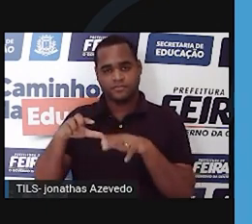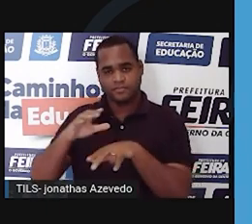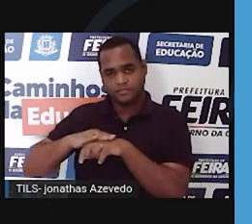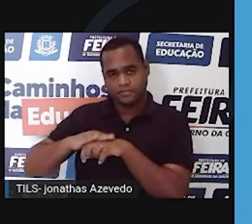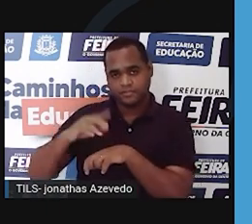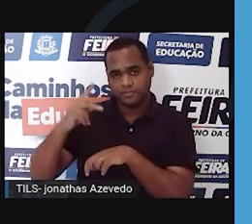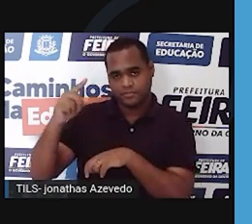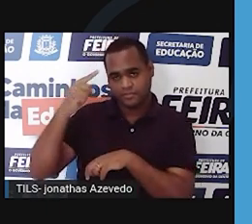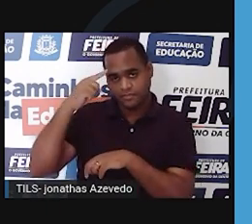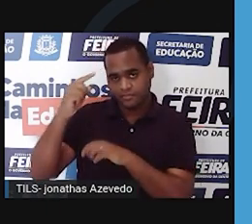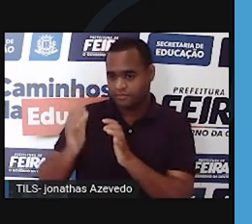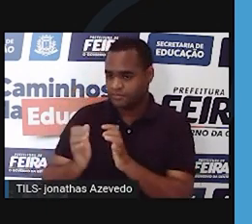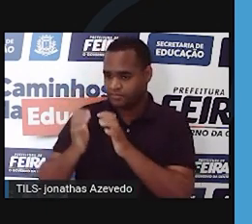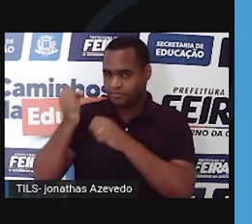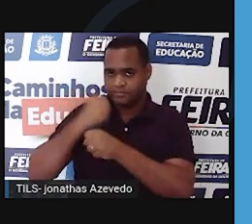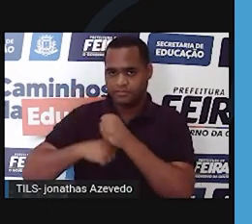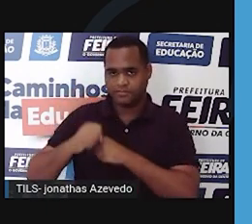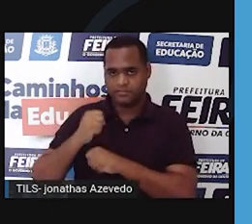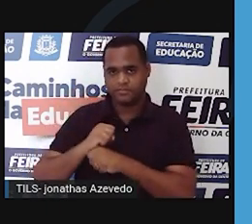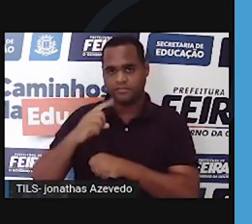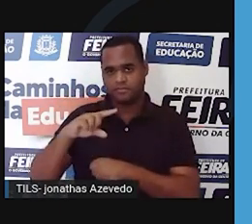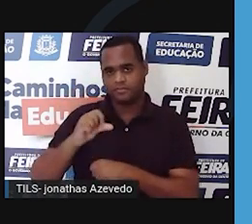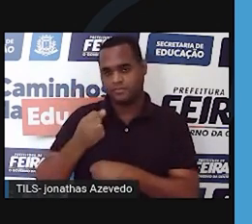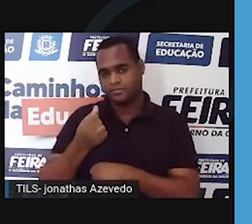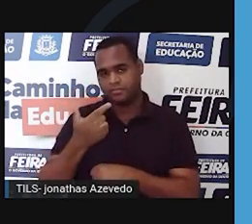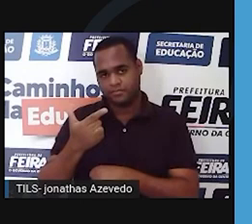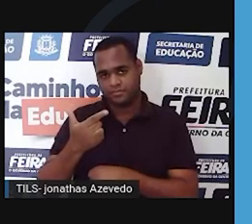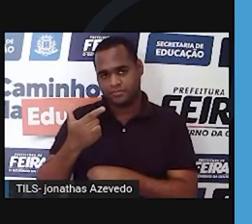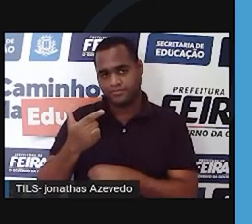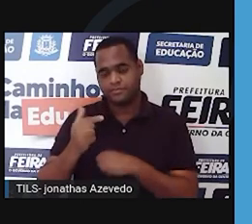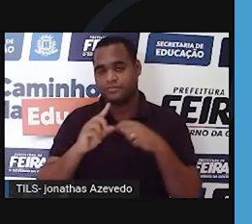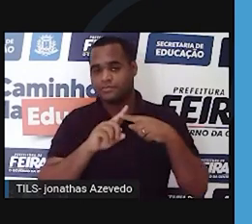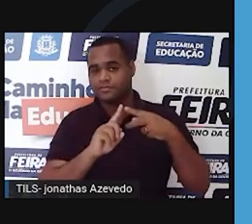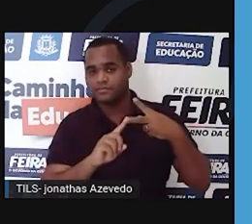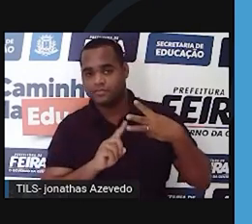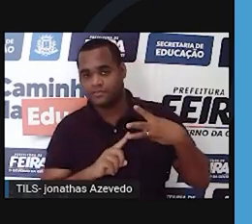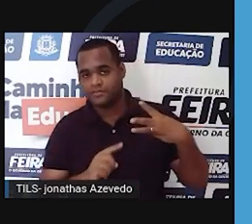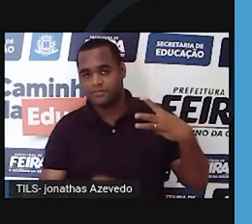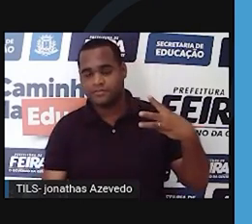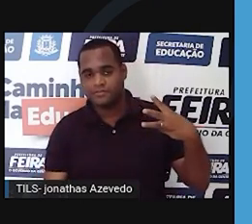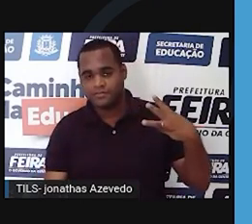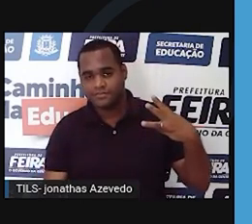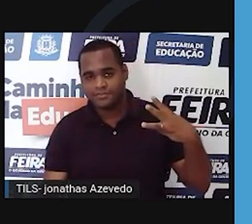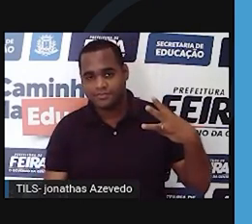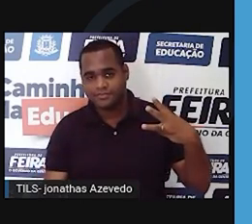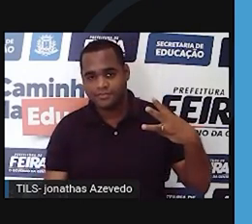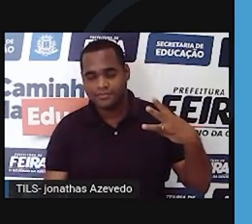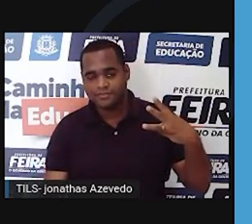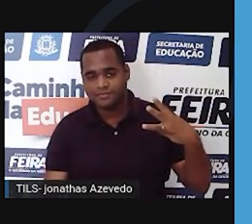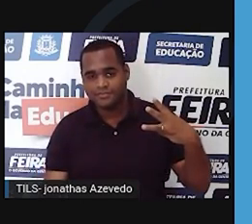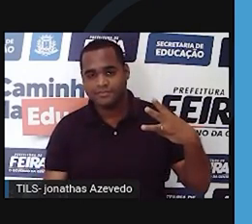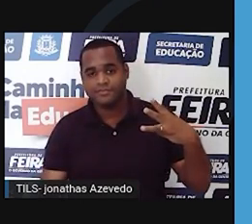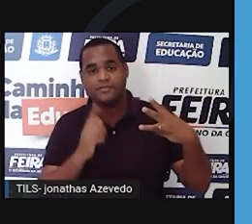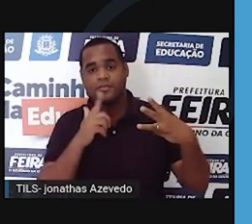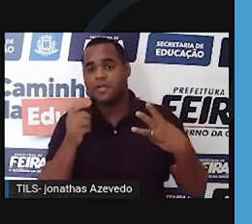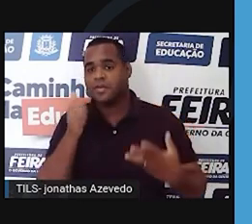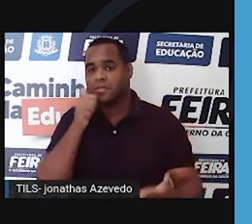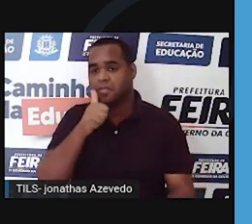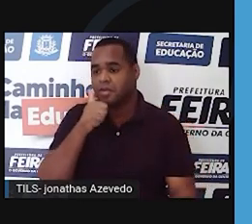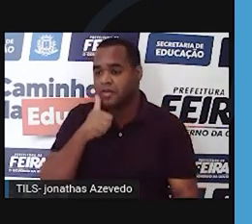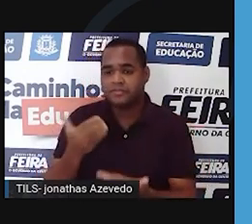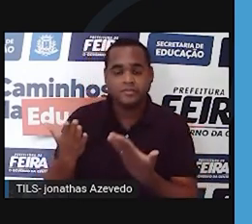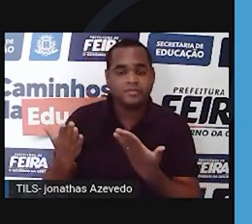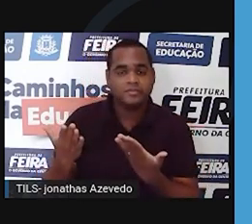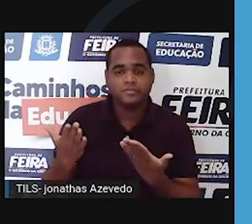Medicina em 1962, o Watson, Kirk e o Wilkins. Mas espera, e a Roslind nessa